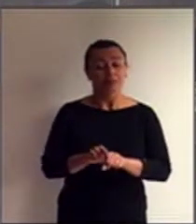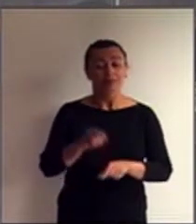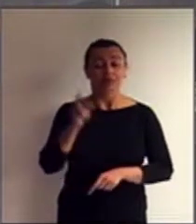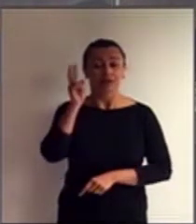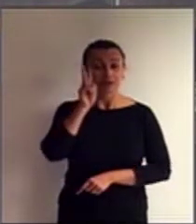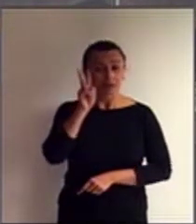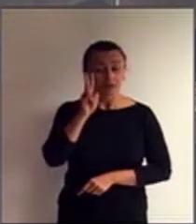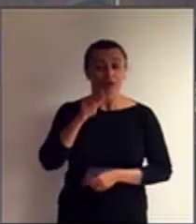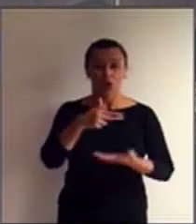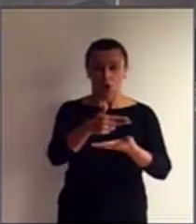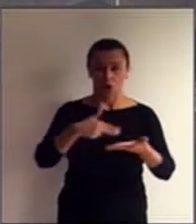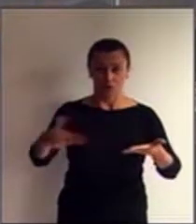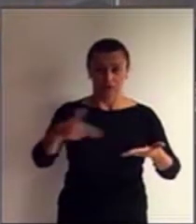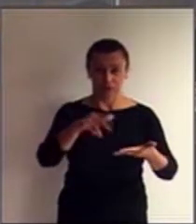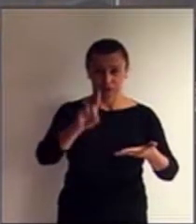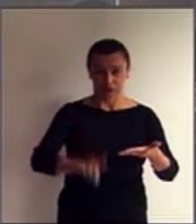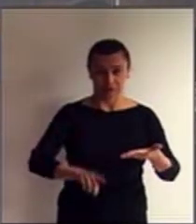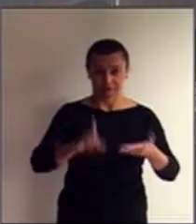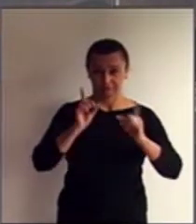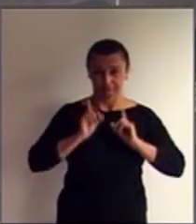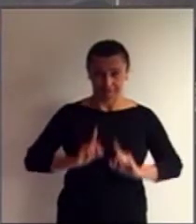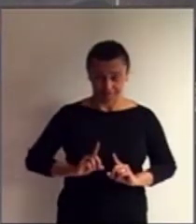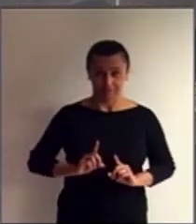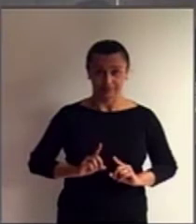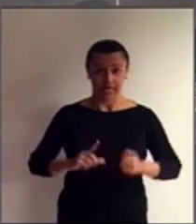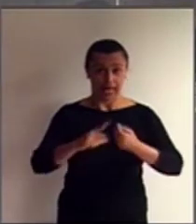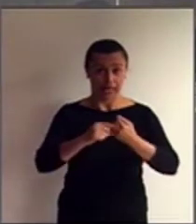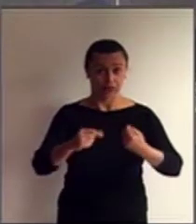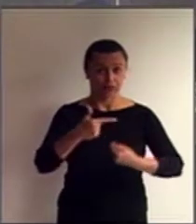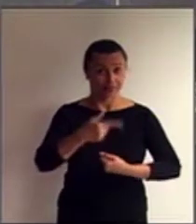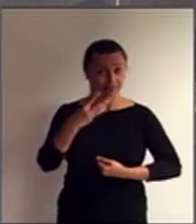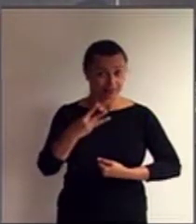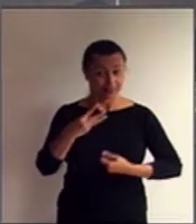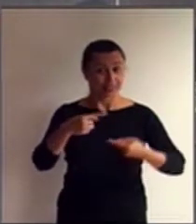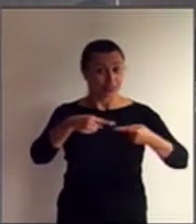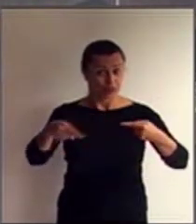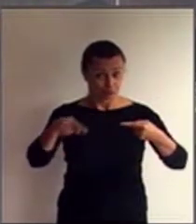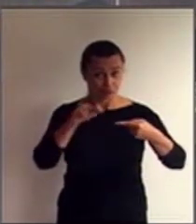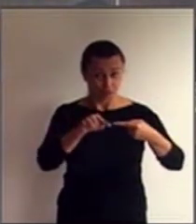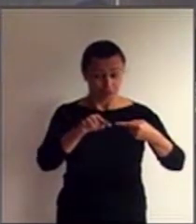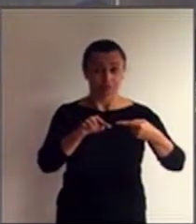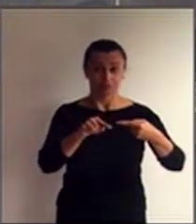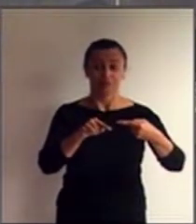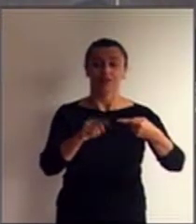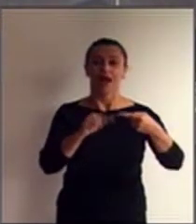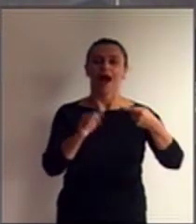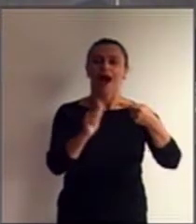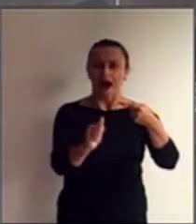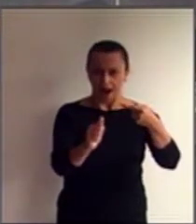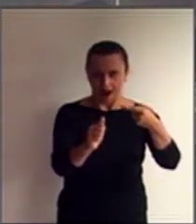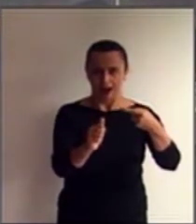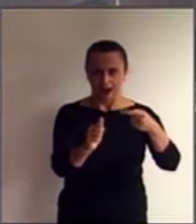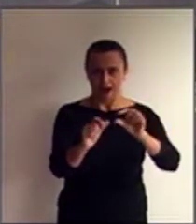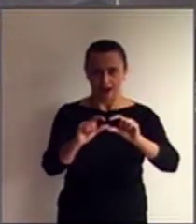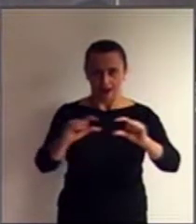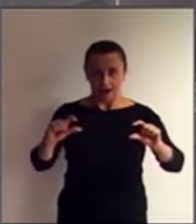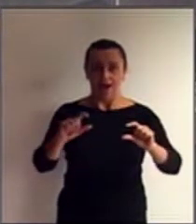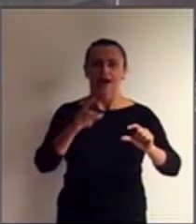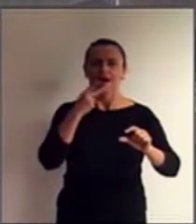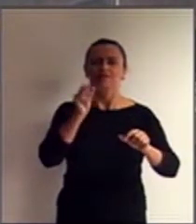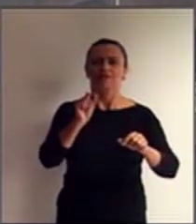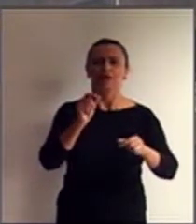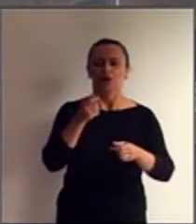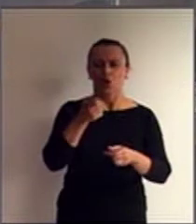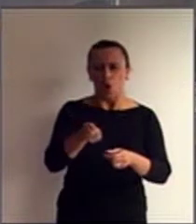Convenção dos Direitos da Pessoa com Deficiência, no seu artigo 23, item 1, alínea A, insta os países